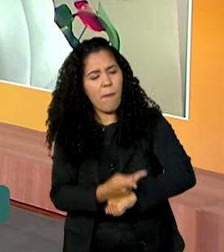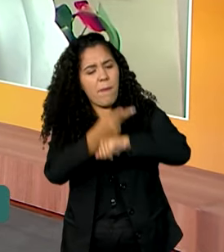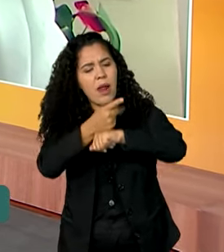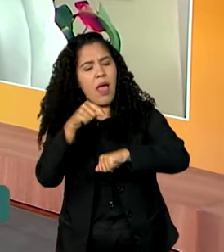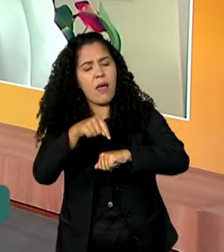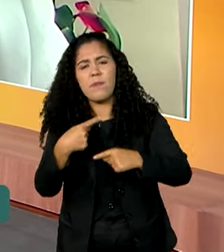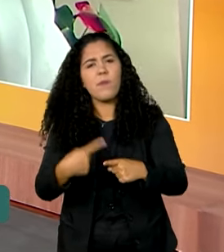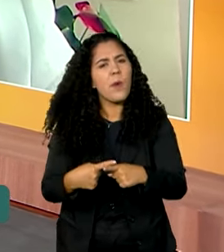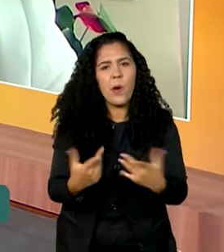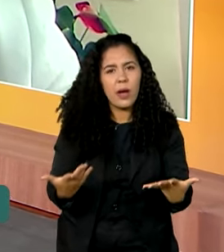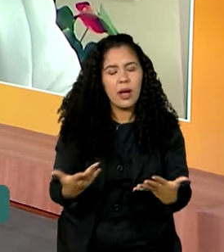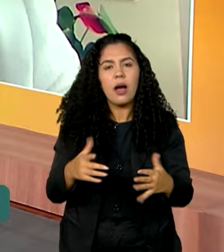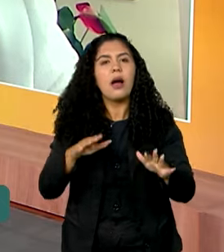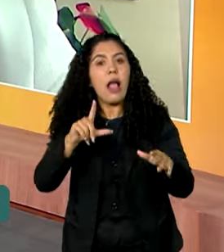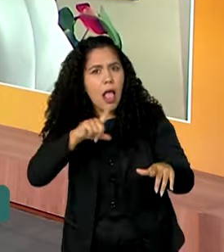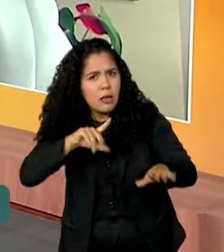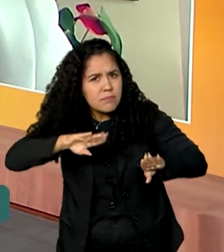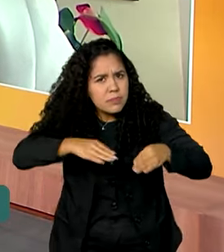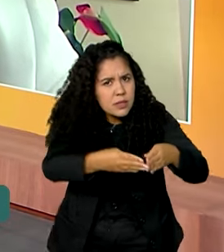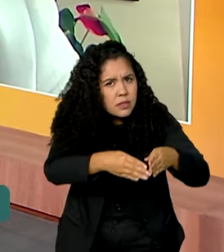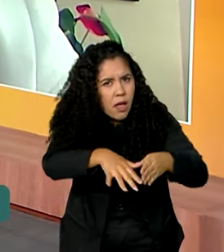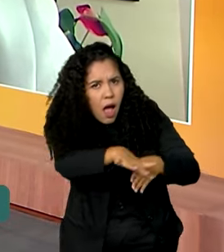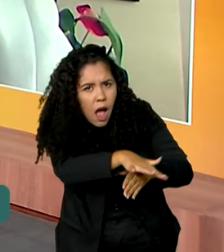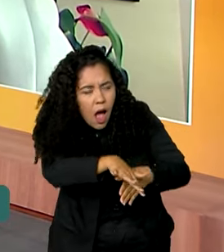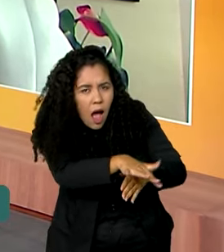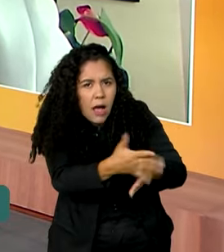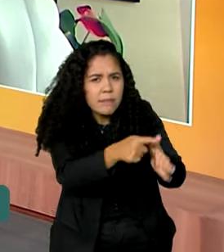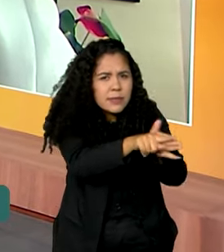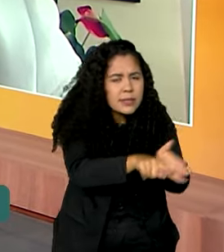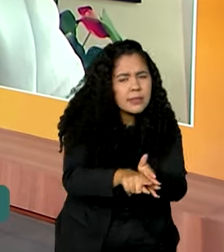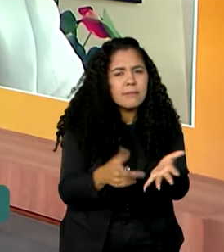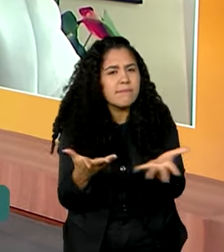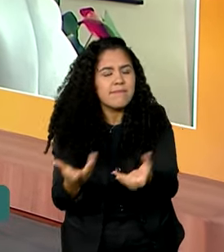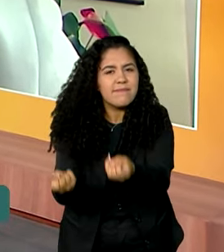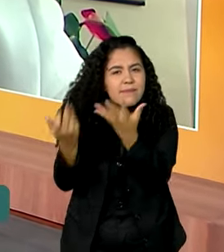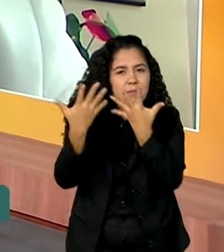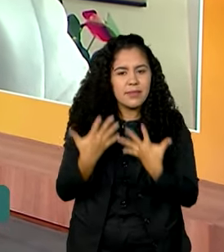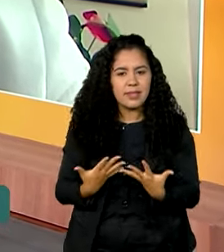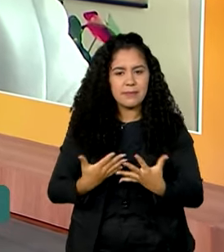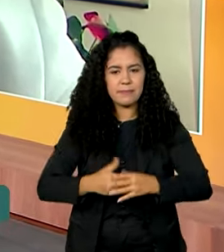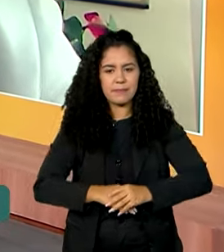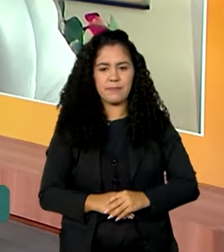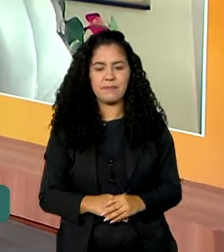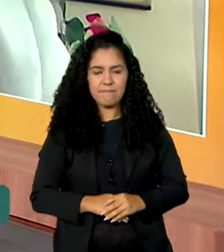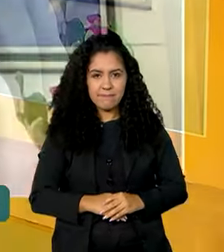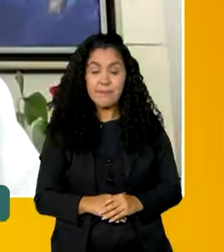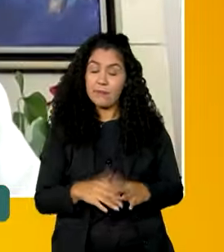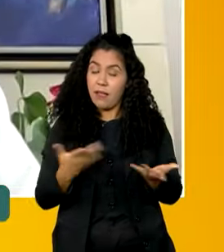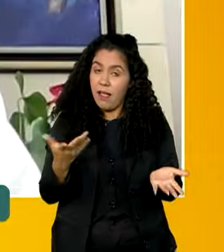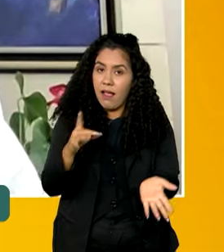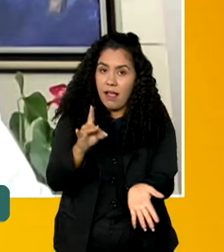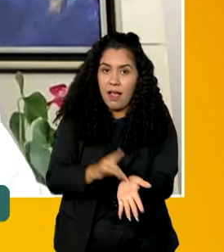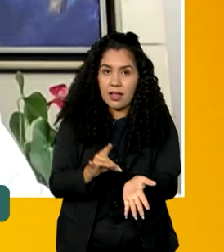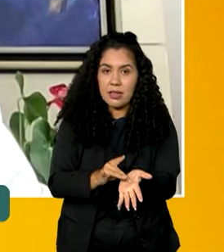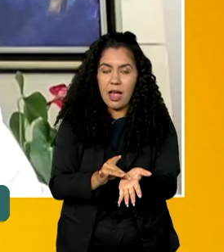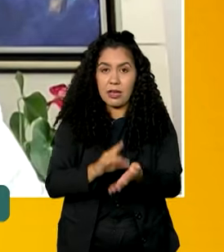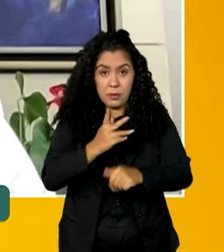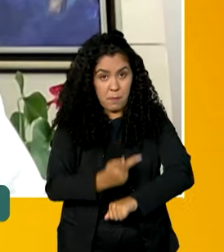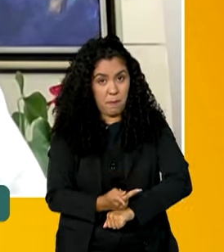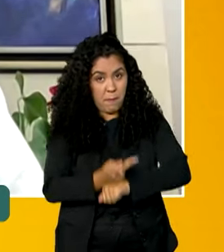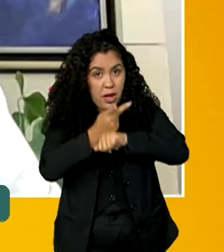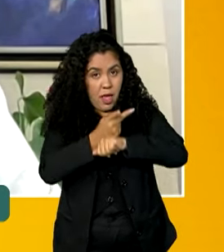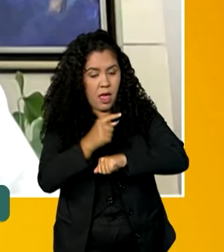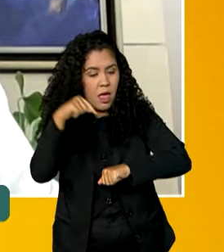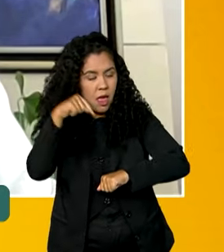Gostaria de saber se ela é voltada para algum tipo específico de pesquisa. Conta pra gente! Na realidade, é uma premiação